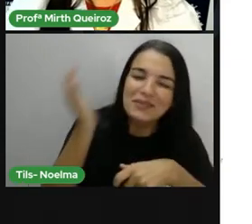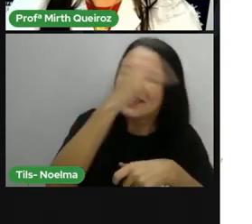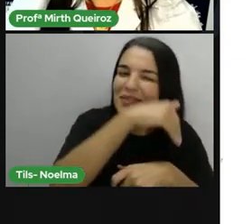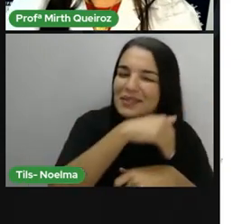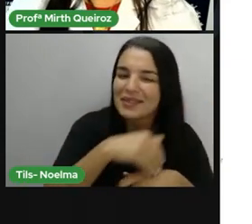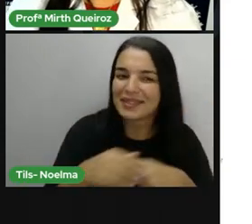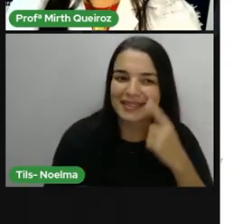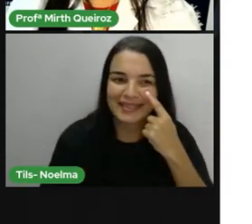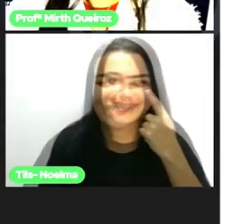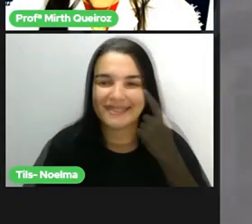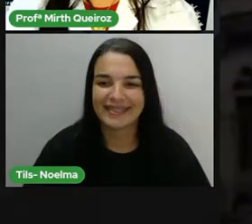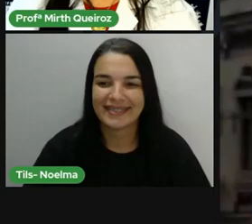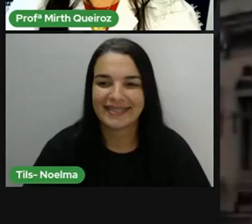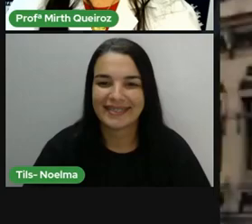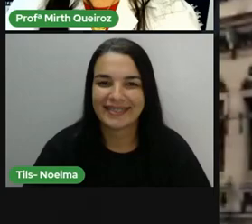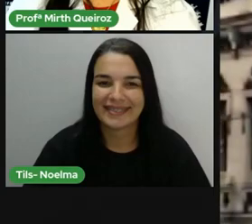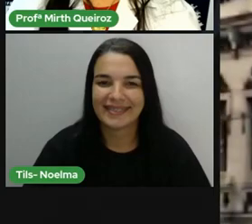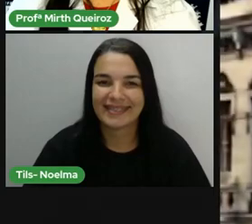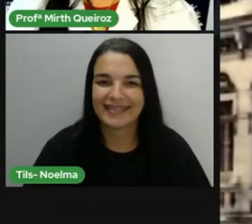mais um pouco?